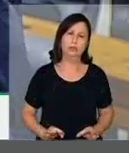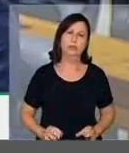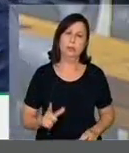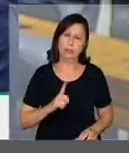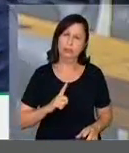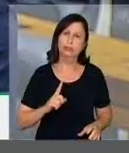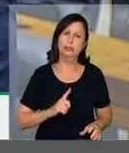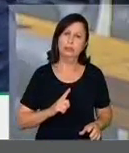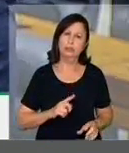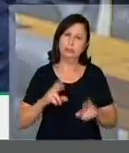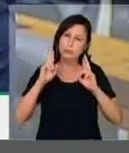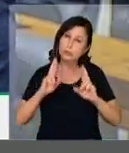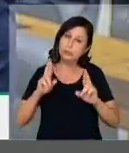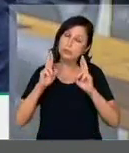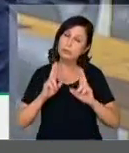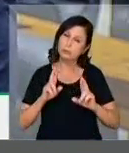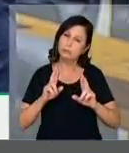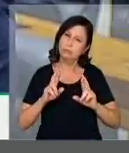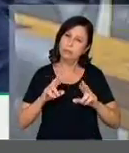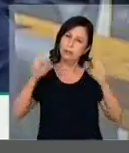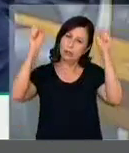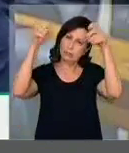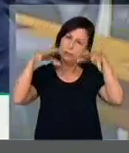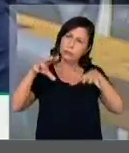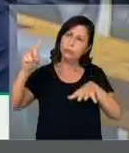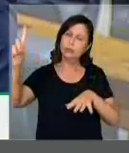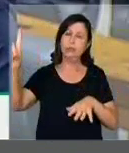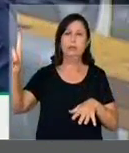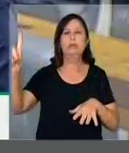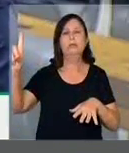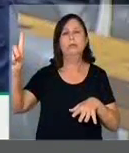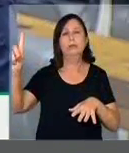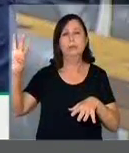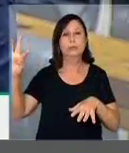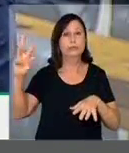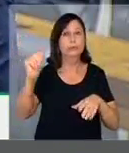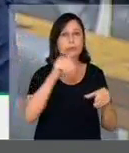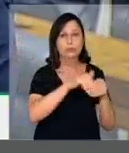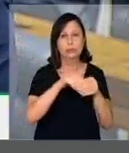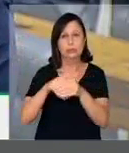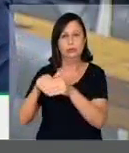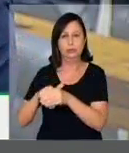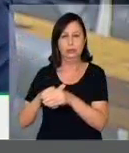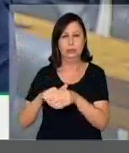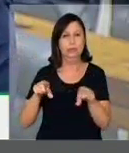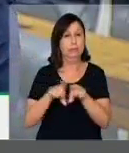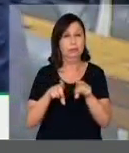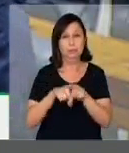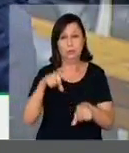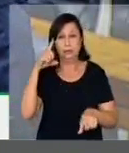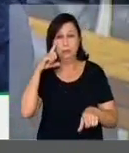Espero que Deus abençoe os eleitores e que o país não possa virar uma Venezuela. Muito obrigado.